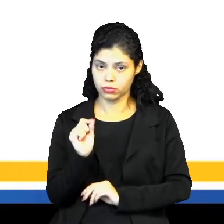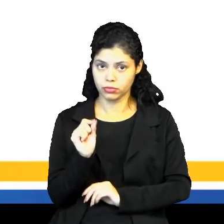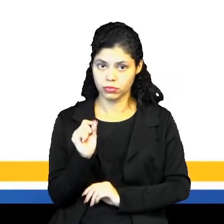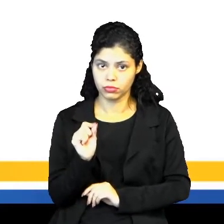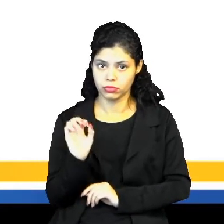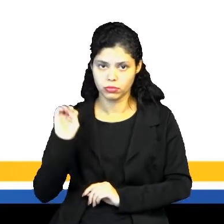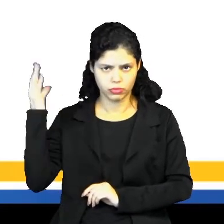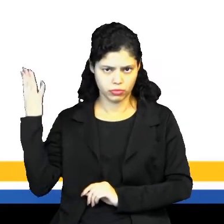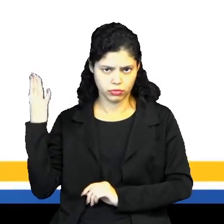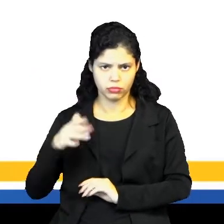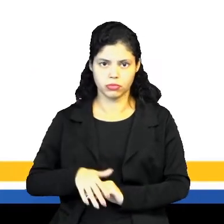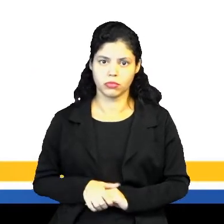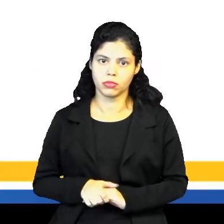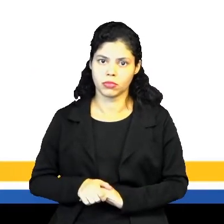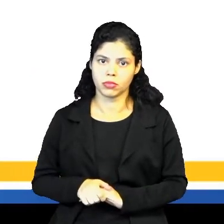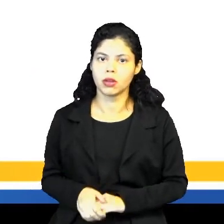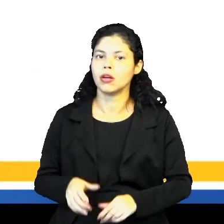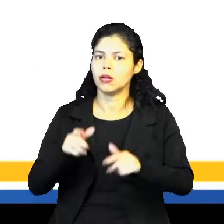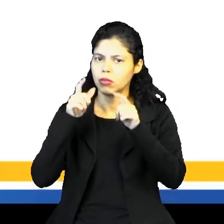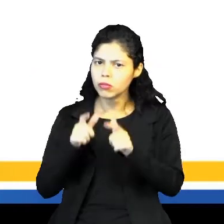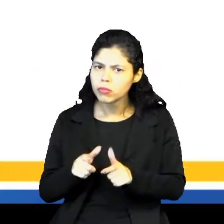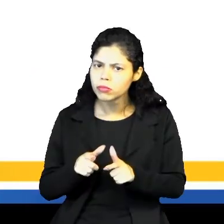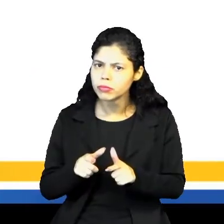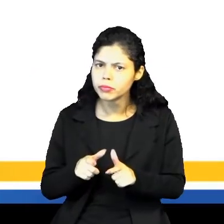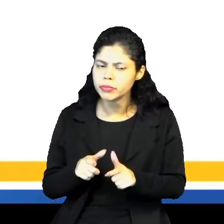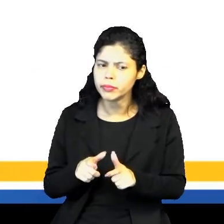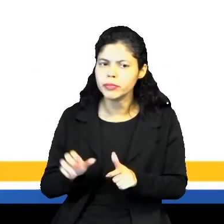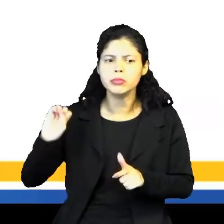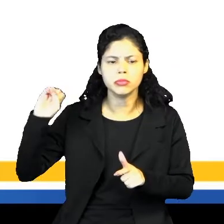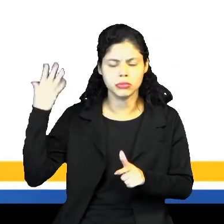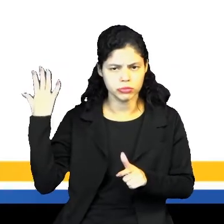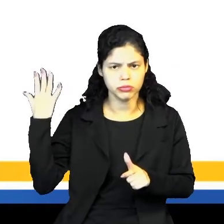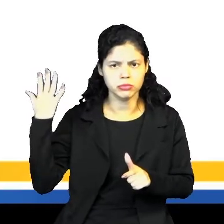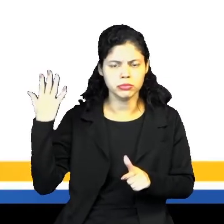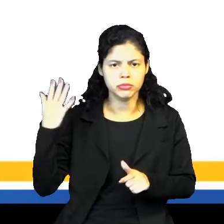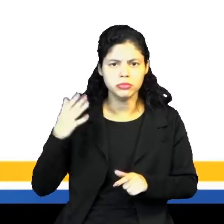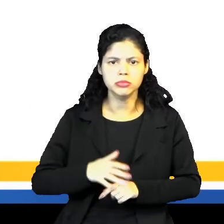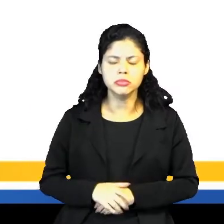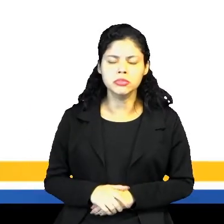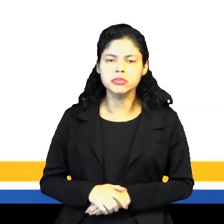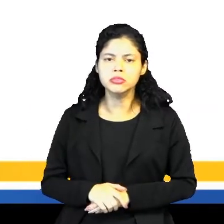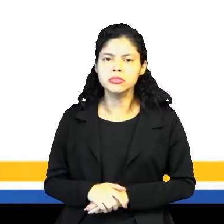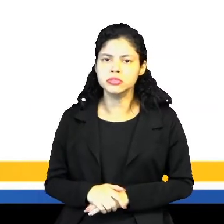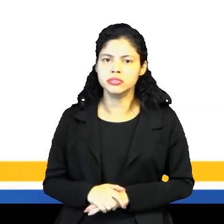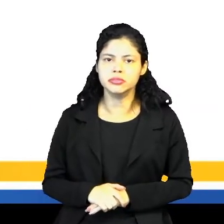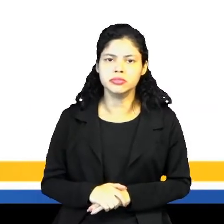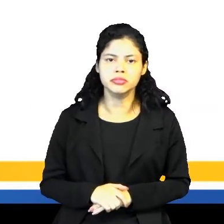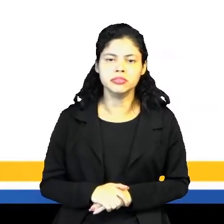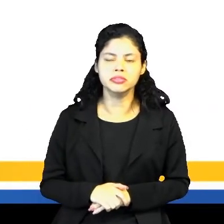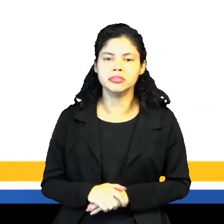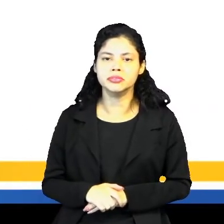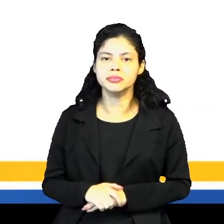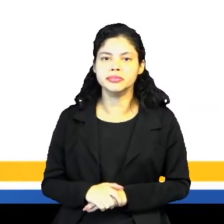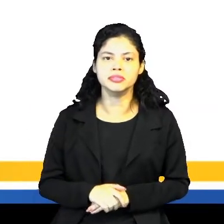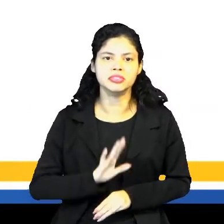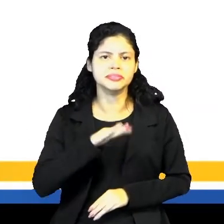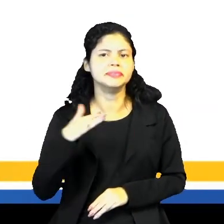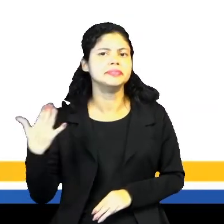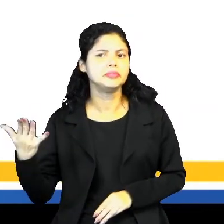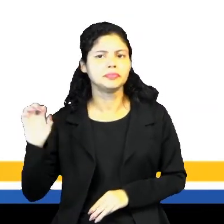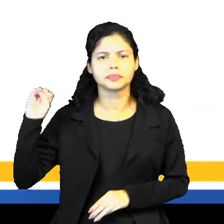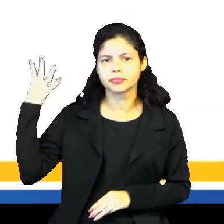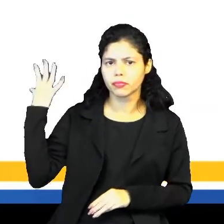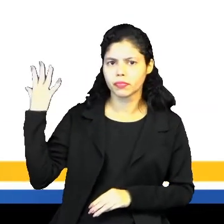ocorreu, que é o que aconteceu. O donde, que é o lugar. Que lugar aconteceu? Quando